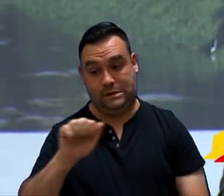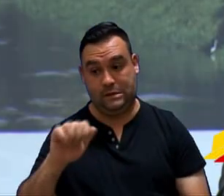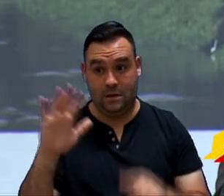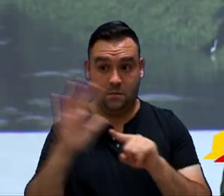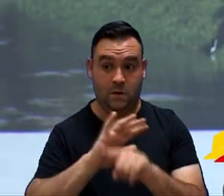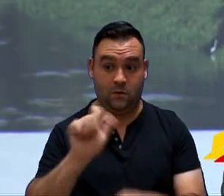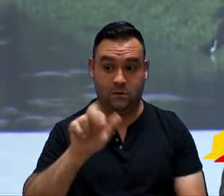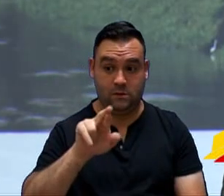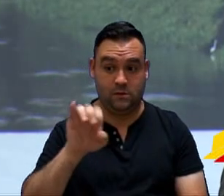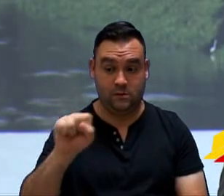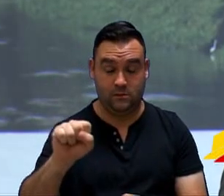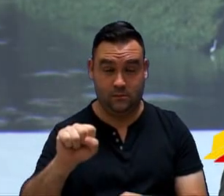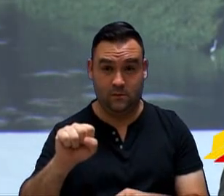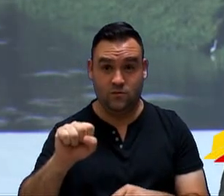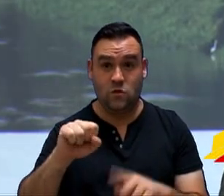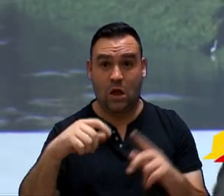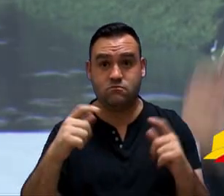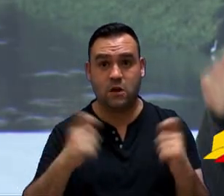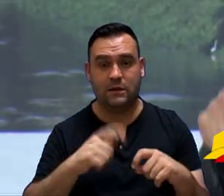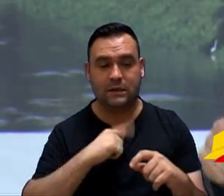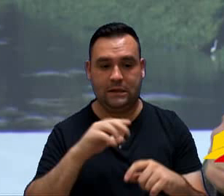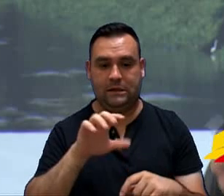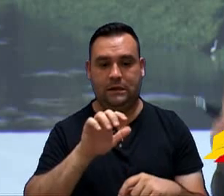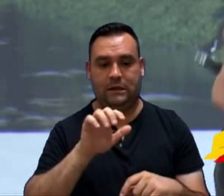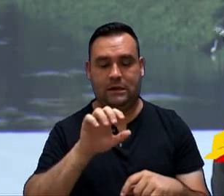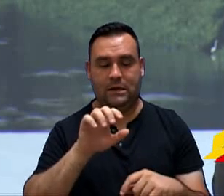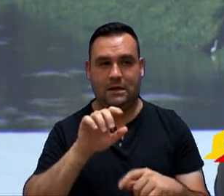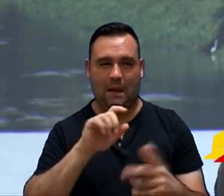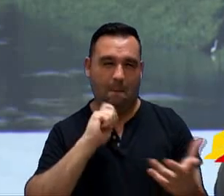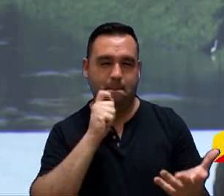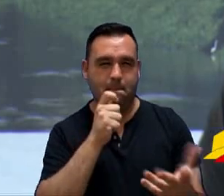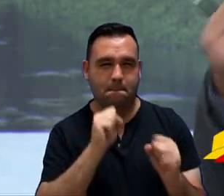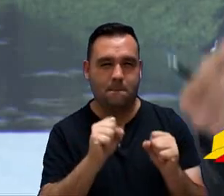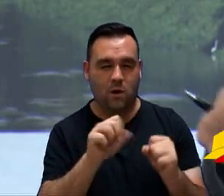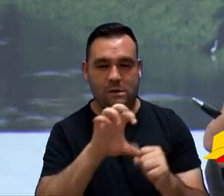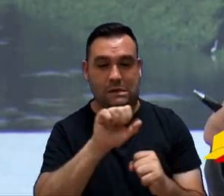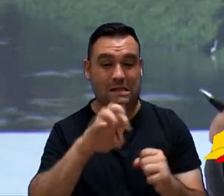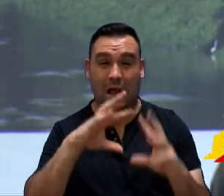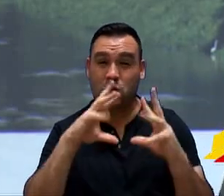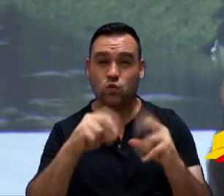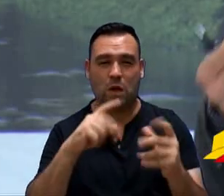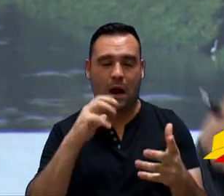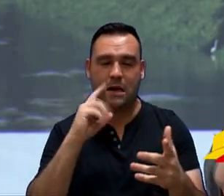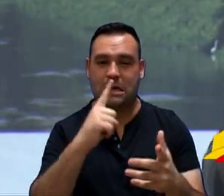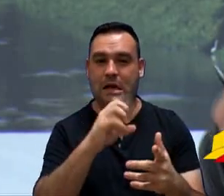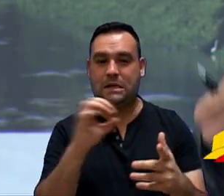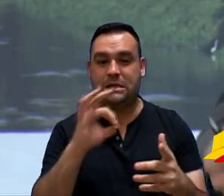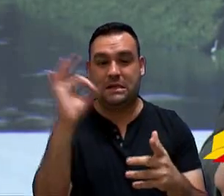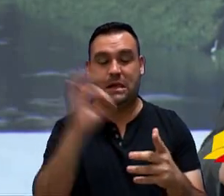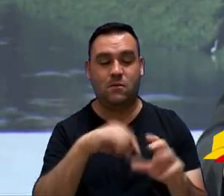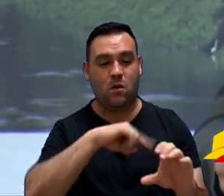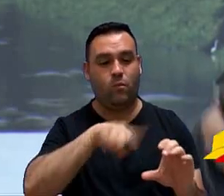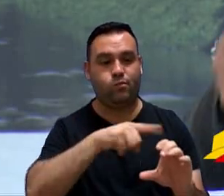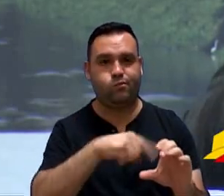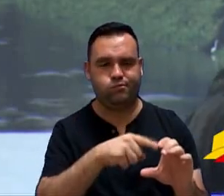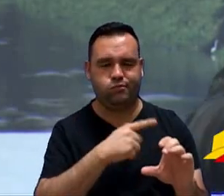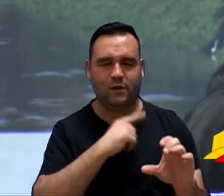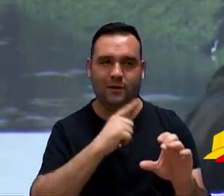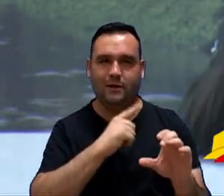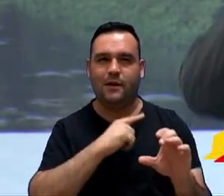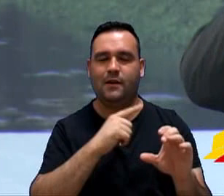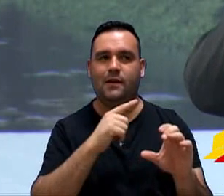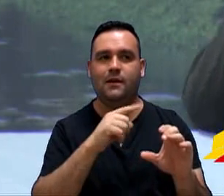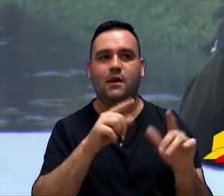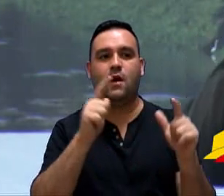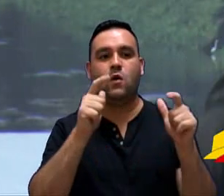Ares. A possibilidade jurídica do SAI custear integralmente a individualização de hidrômetros em